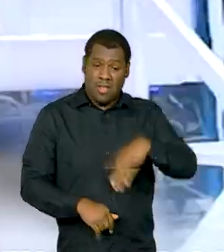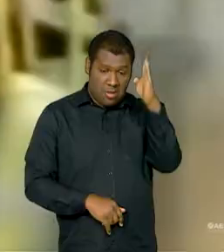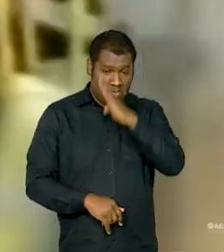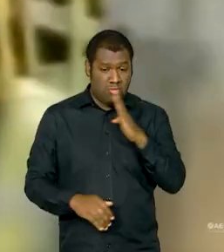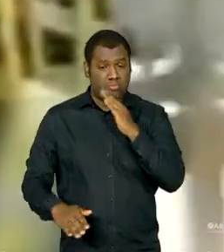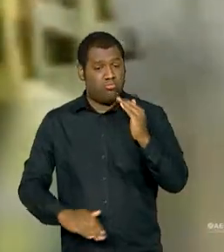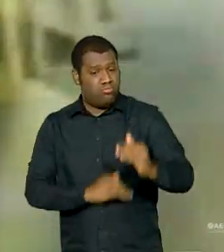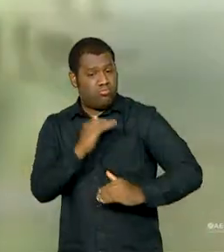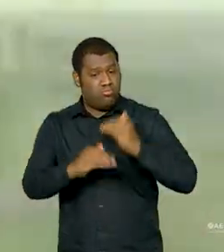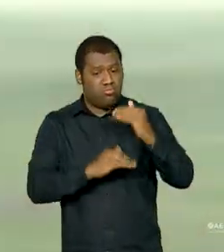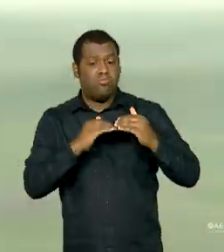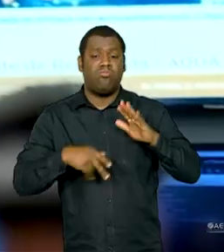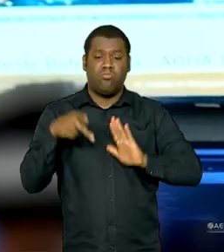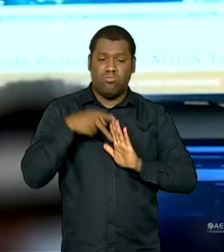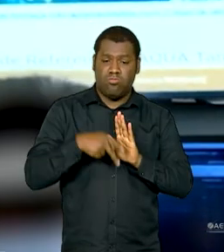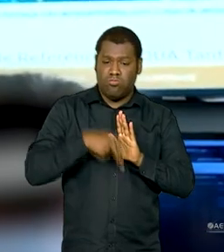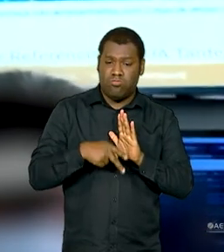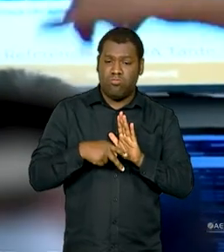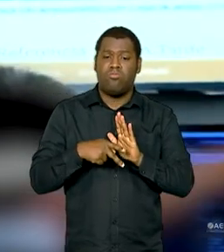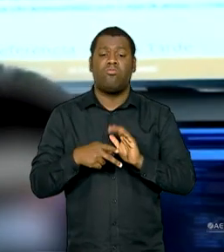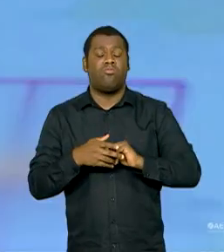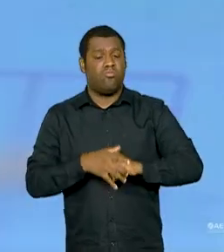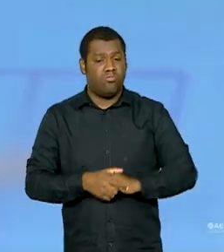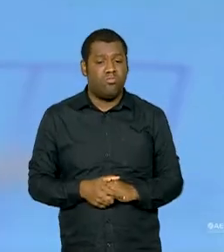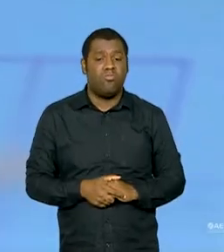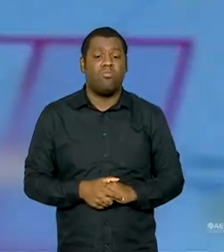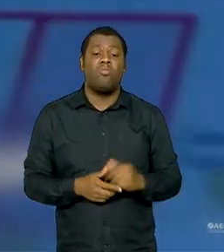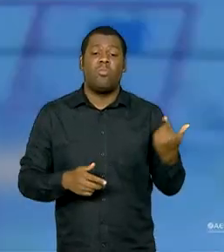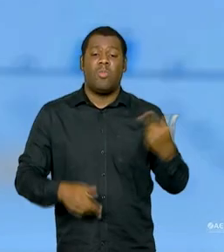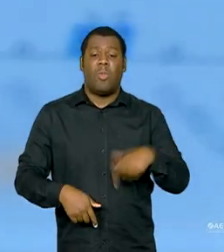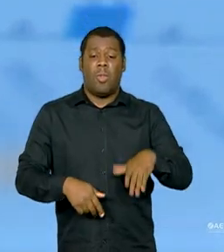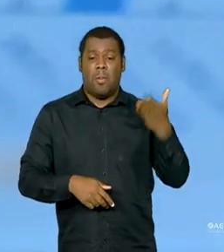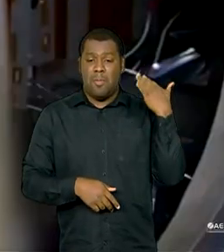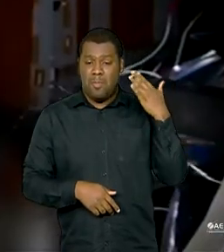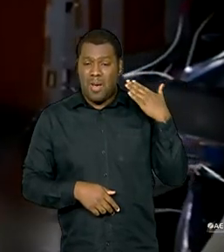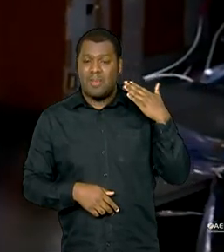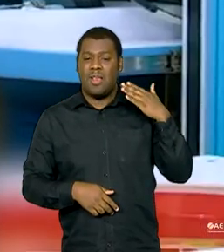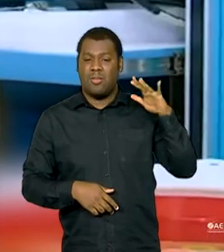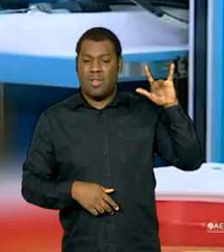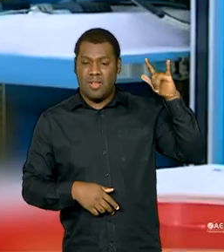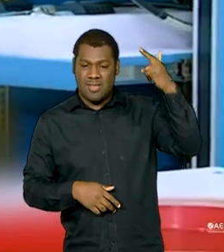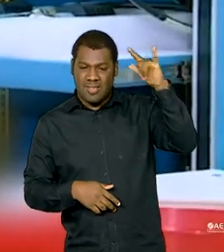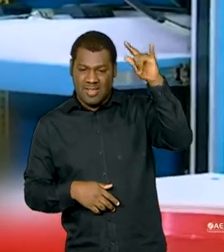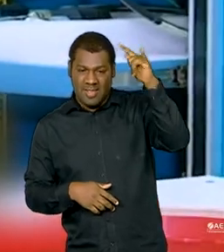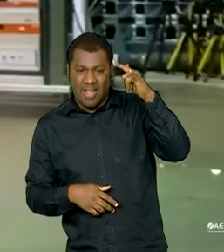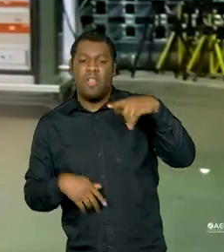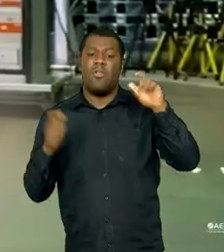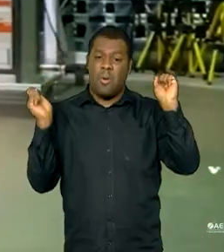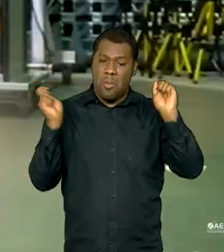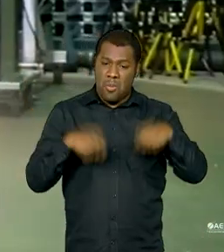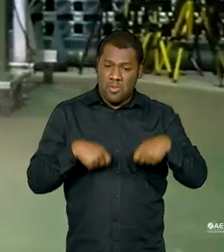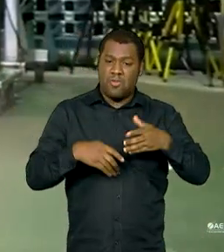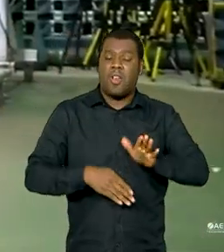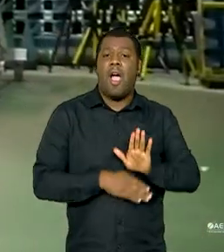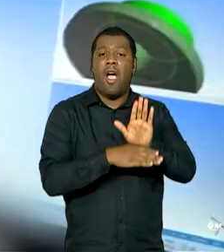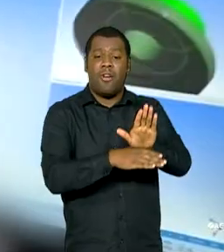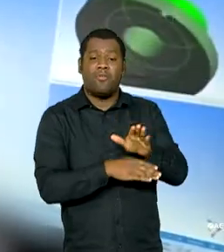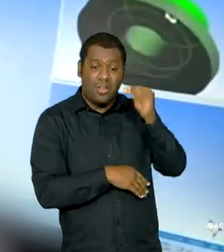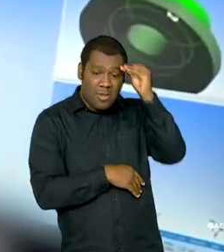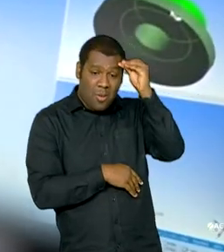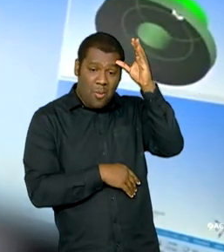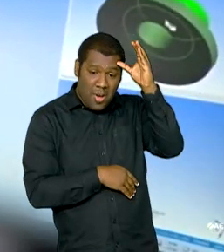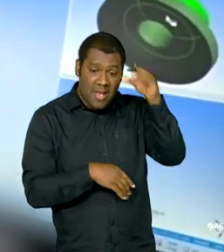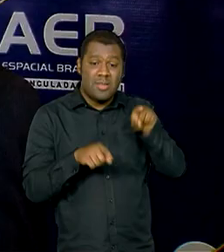fez em seu programa espacial. Ele lembrou que os dados produzidos pelos satélites têm o potencial de gerar conhecimento e